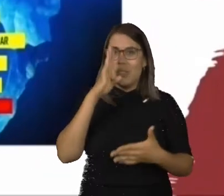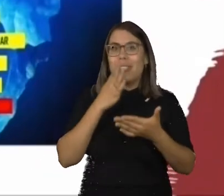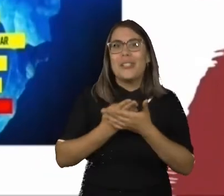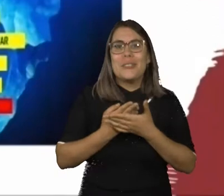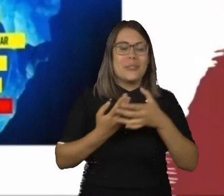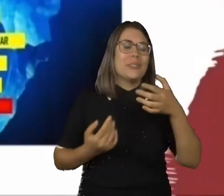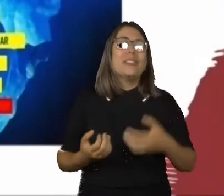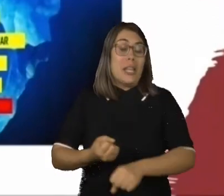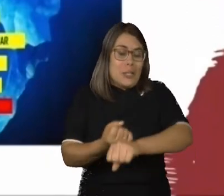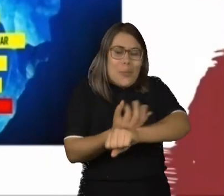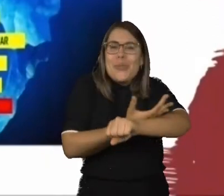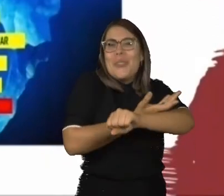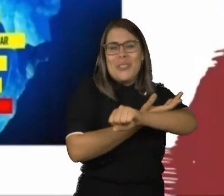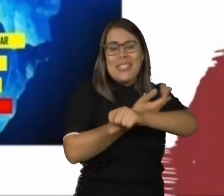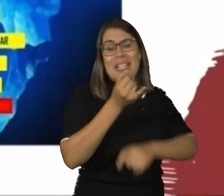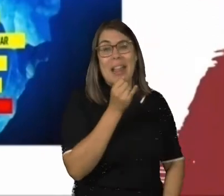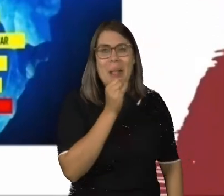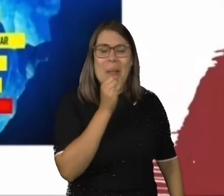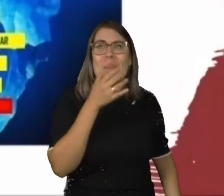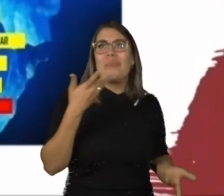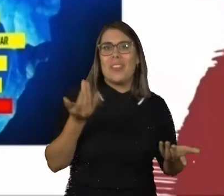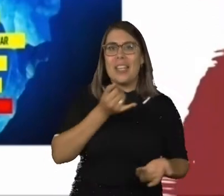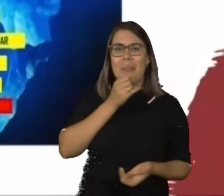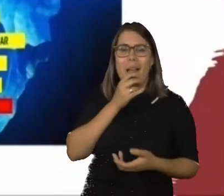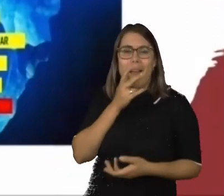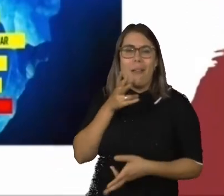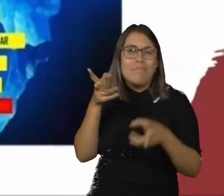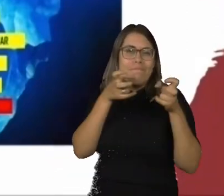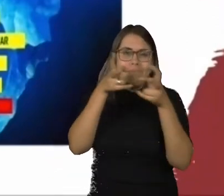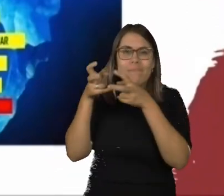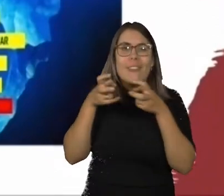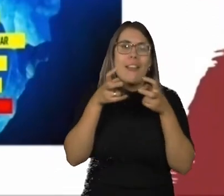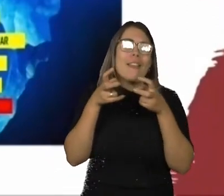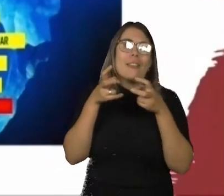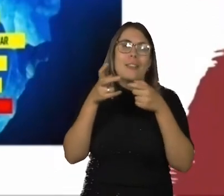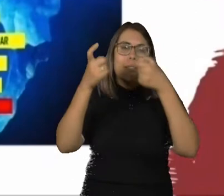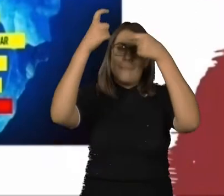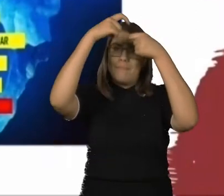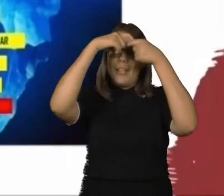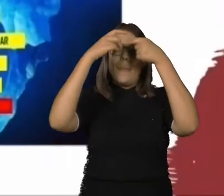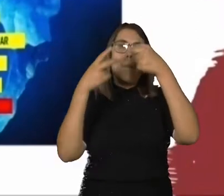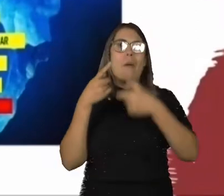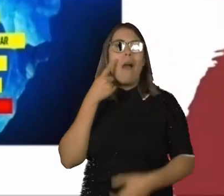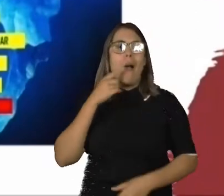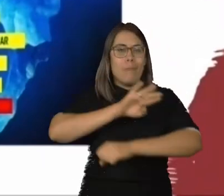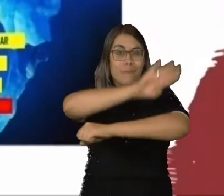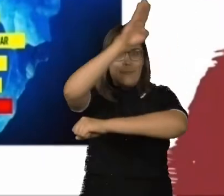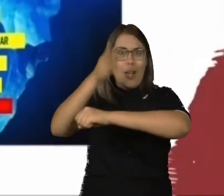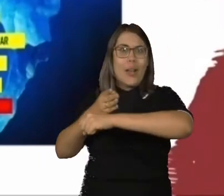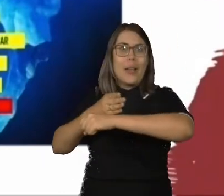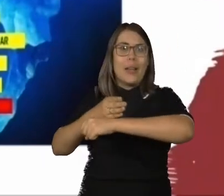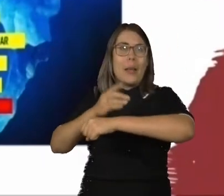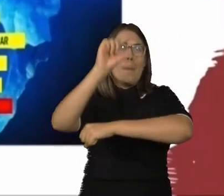reino das emoções. É como se a gente tivesse esse iceberg, só a partezinha de cima que a gente tem realmente é a parte da